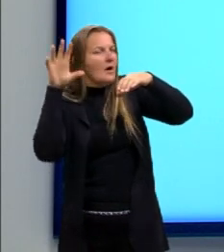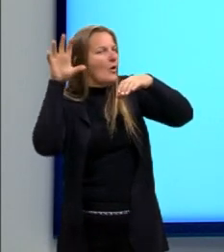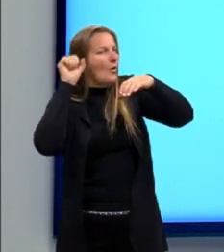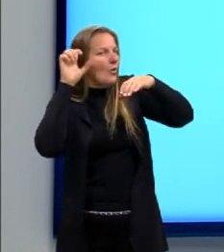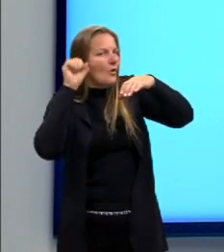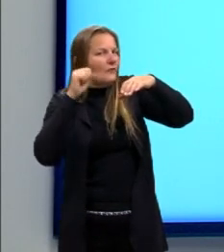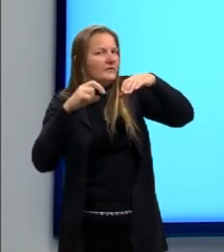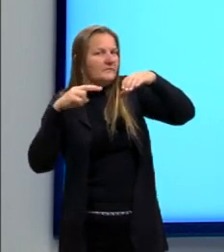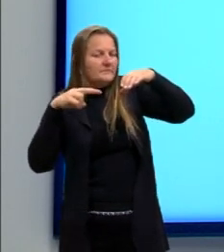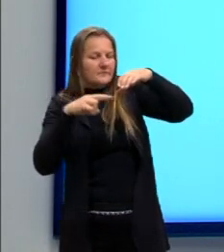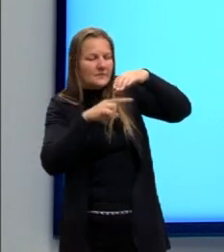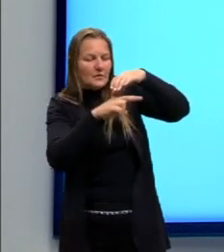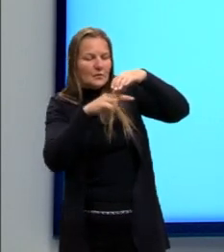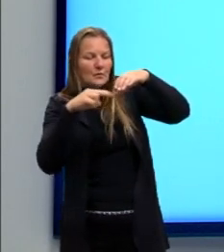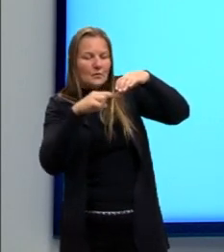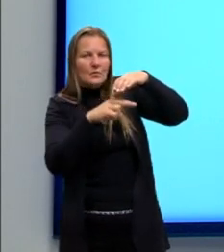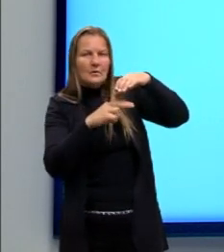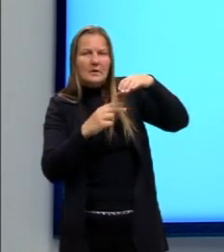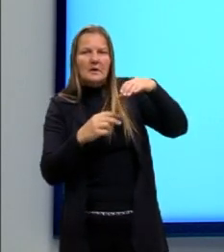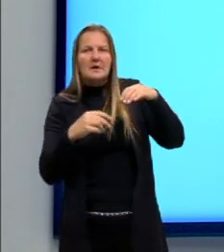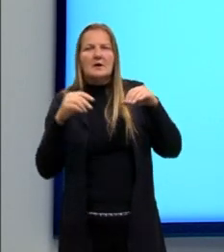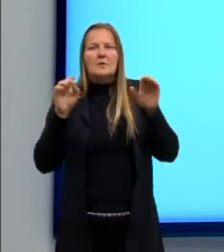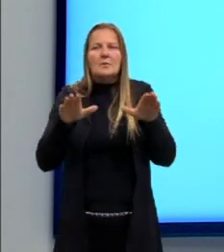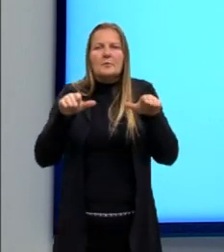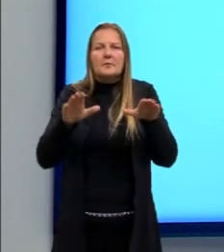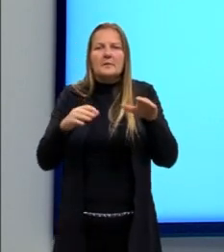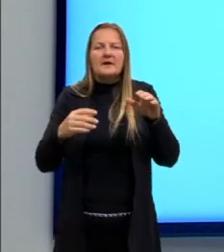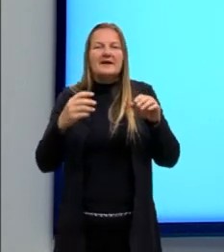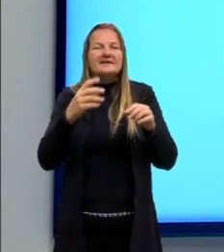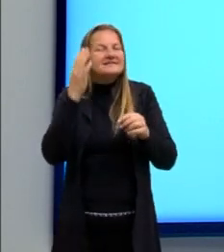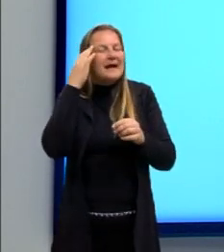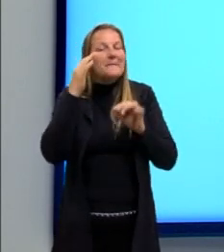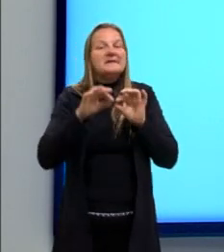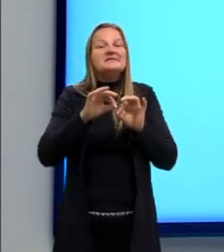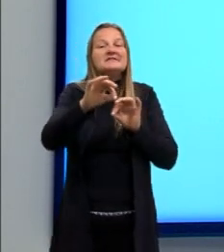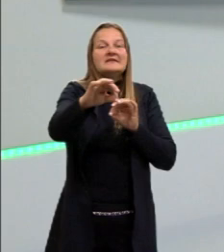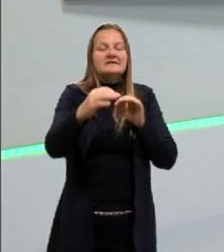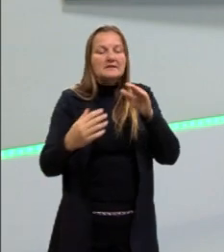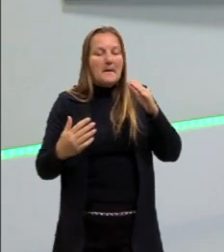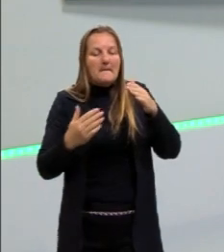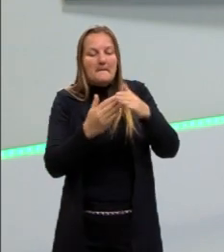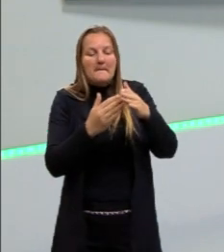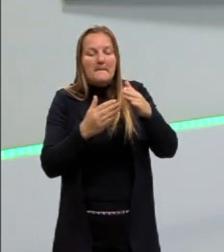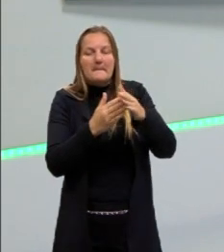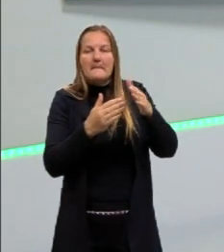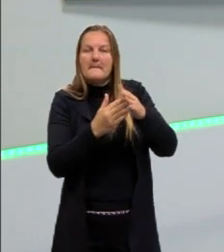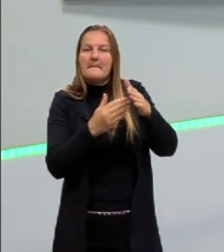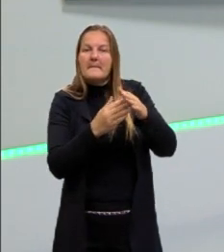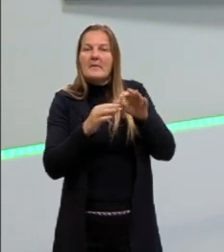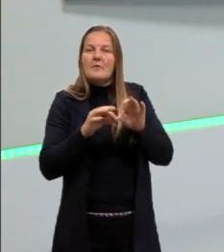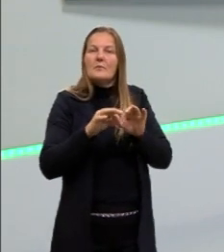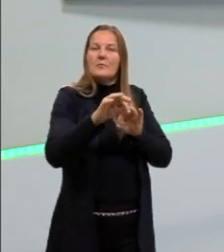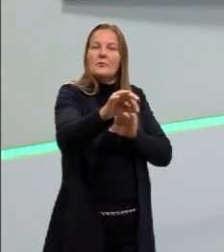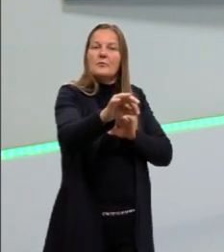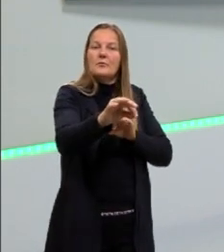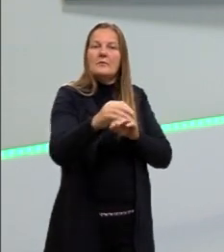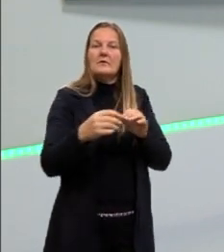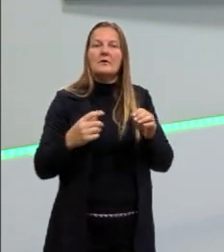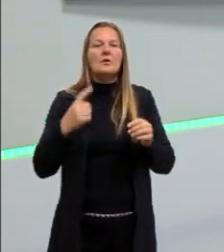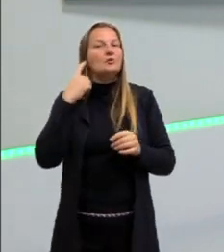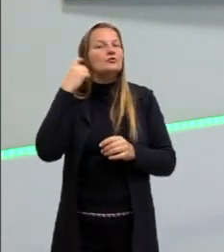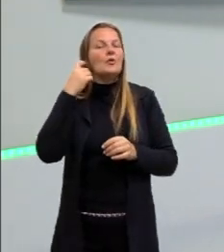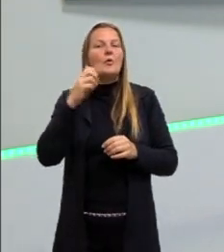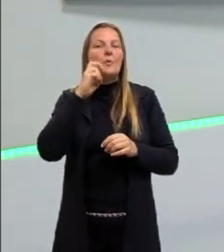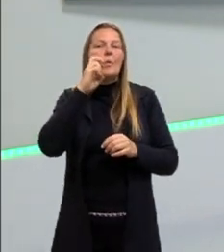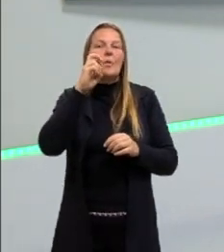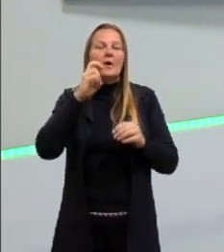esse som, ele vai bater então em uma certa superfície. Por exemplo, aqui, né? Eu estou encostando na televisão e o som vai voltar. E aí